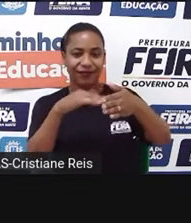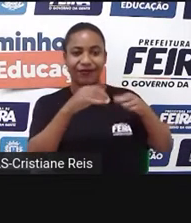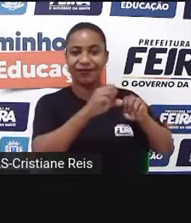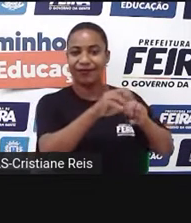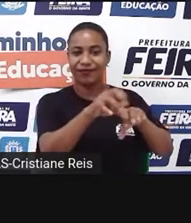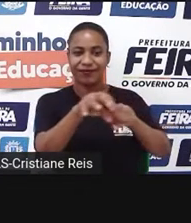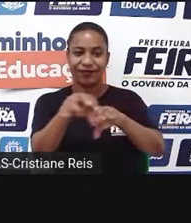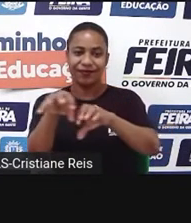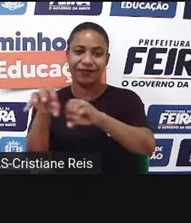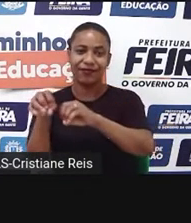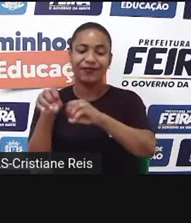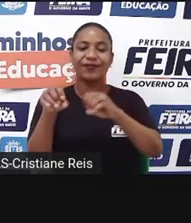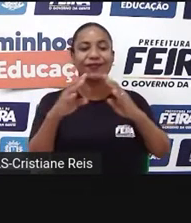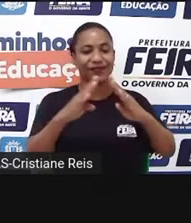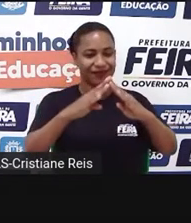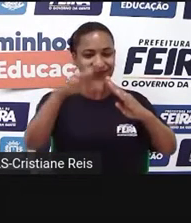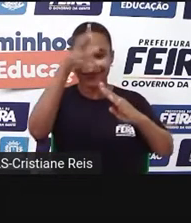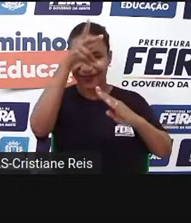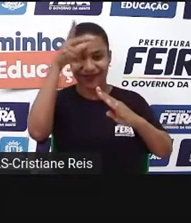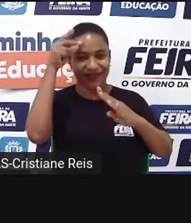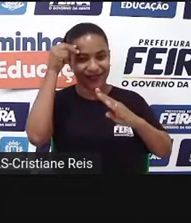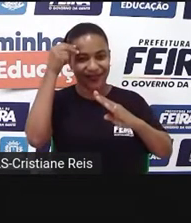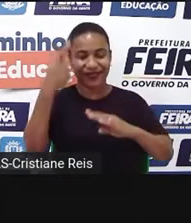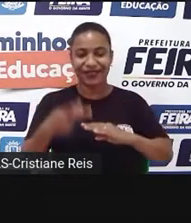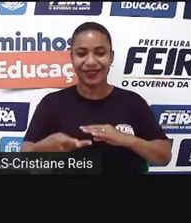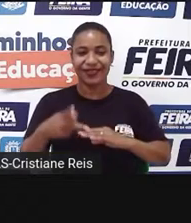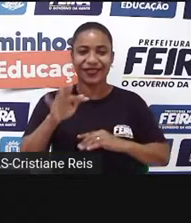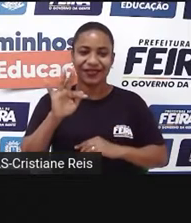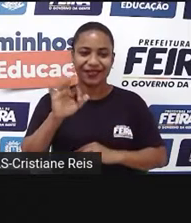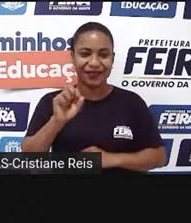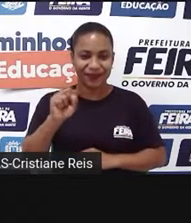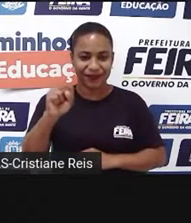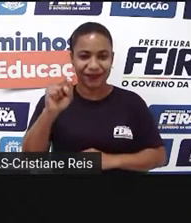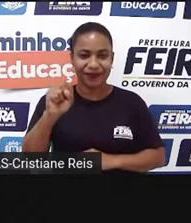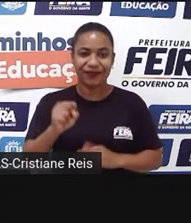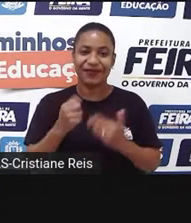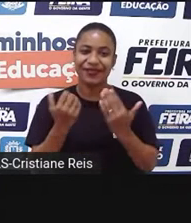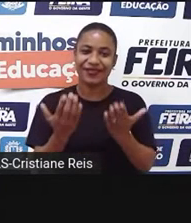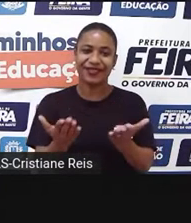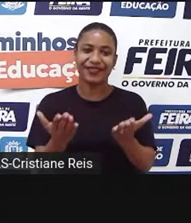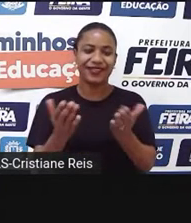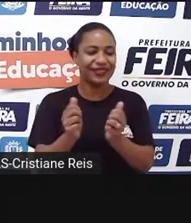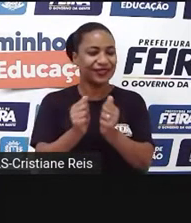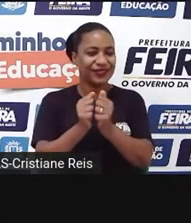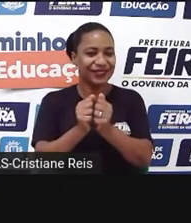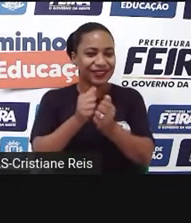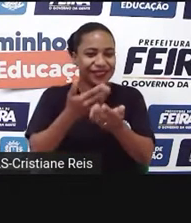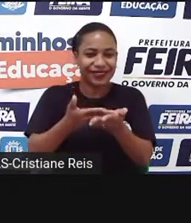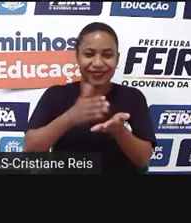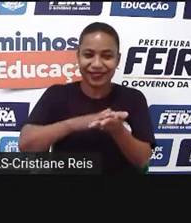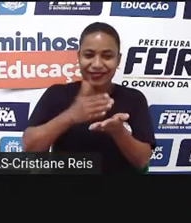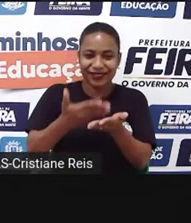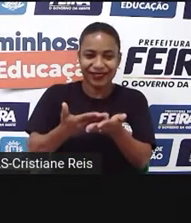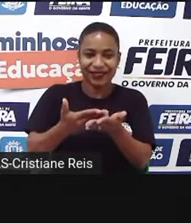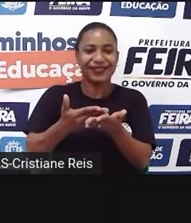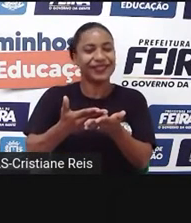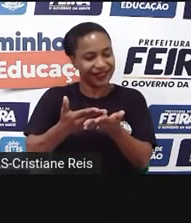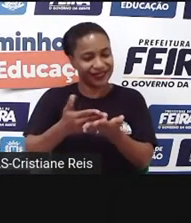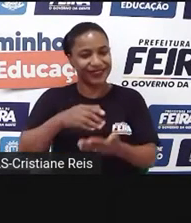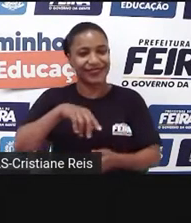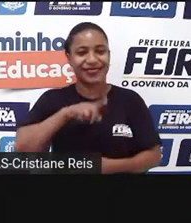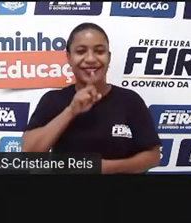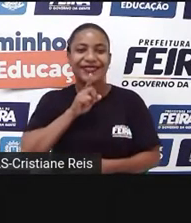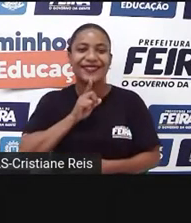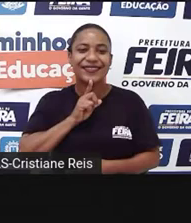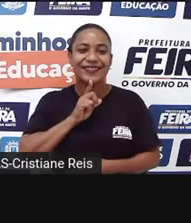Educação e da Prefeitura Municipal de Feira de Santana. E ao nosso lado, a nossa intérprete, Cristiane Reis.